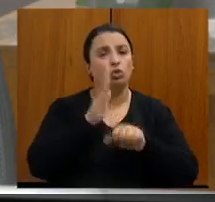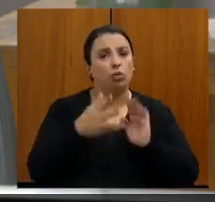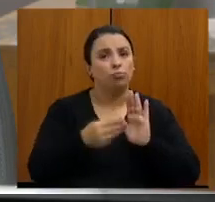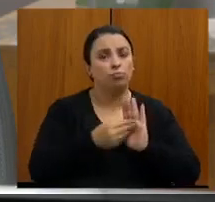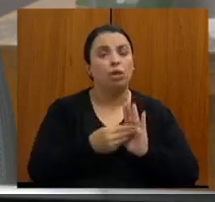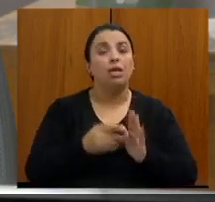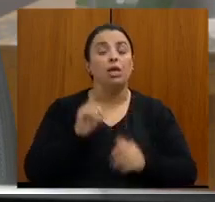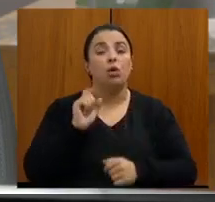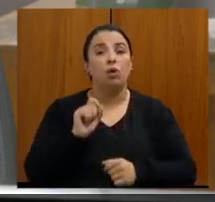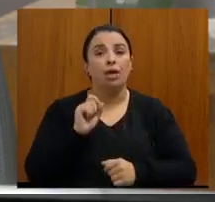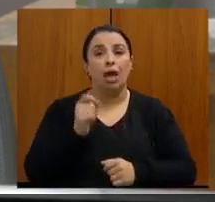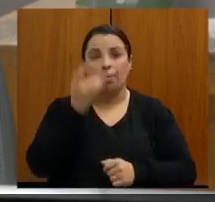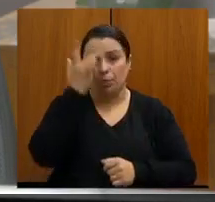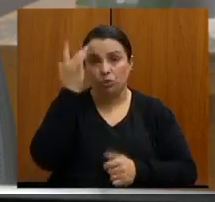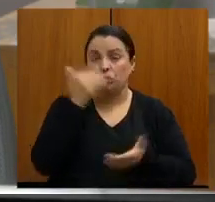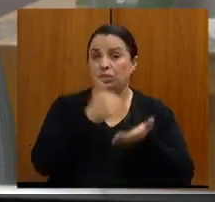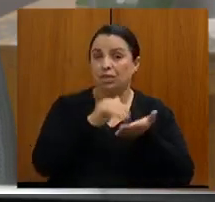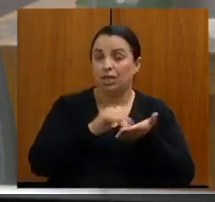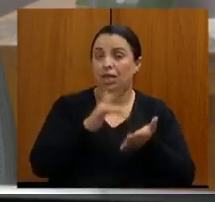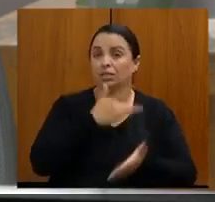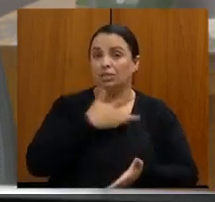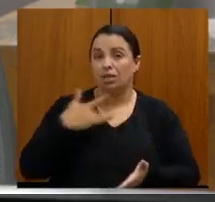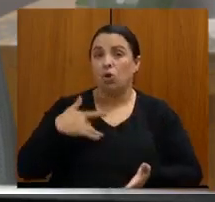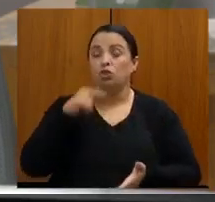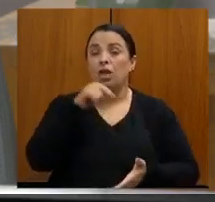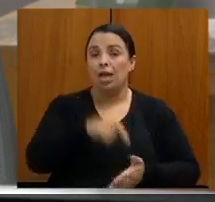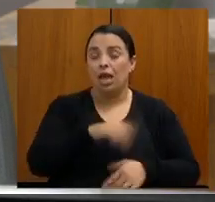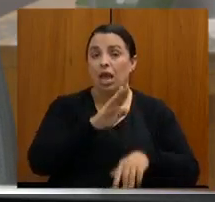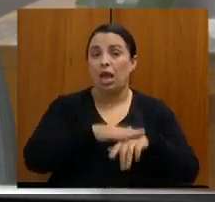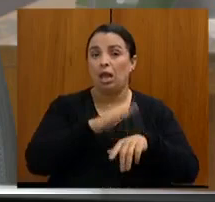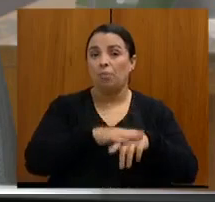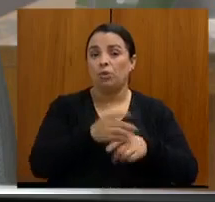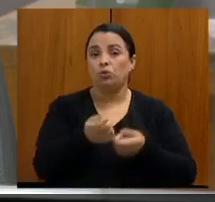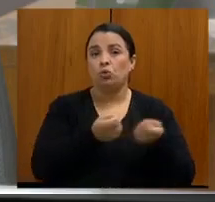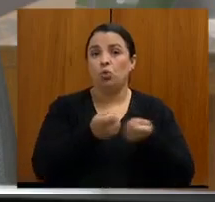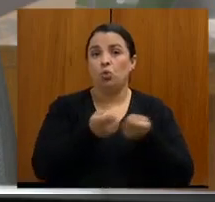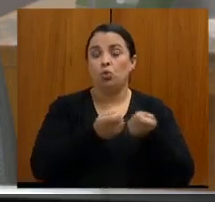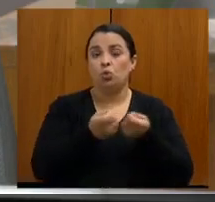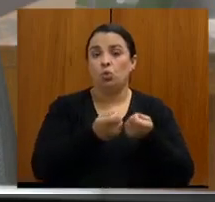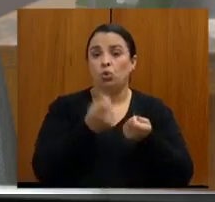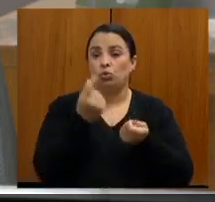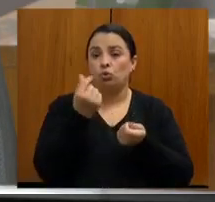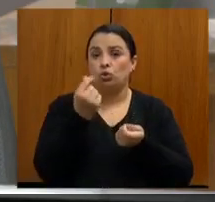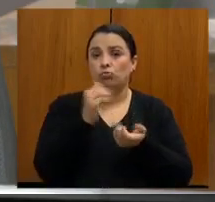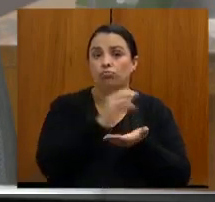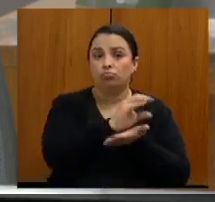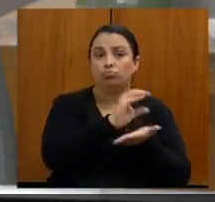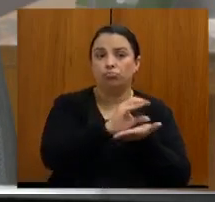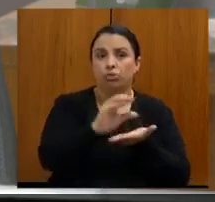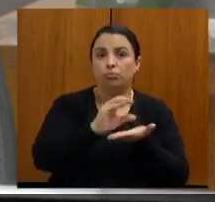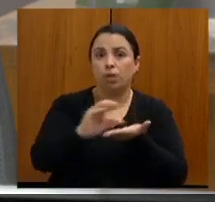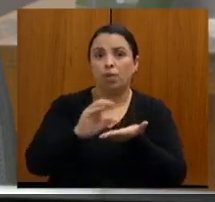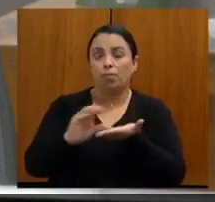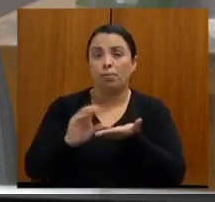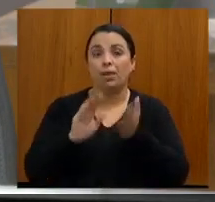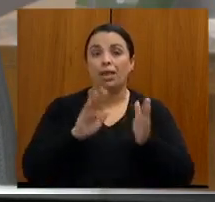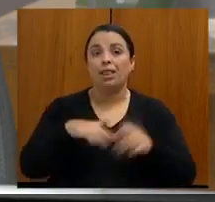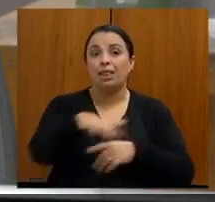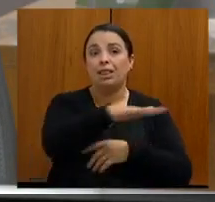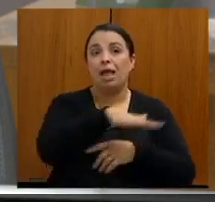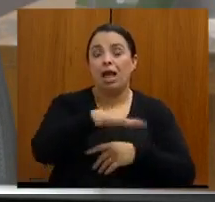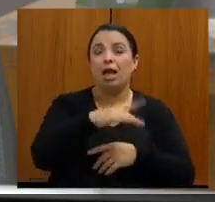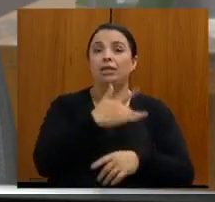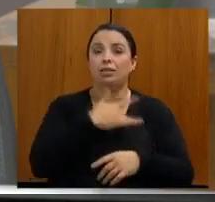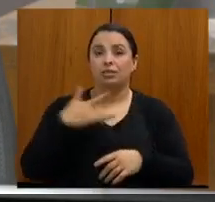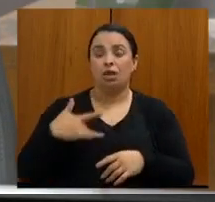saúde, na saúde, ele ter efetivamente o controle dos recursos dos investimentos em saúde. Então, é algo anacrônico